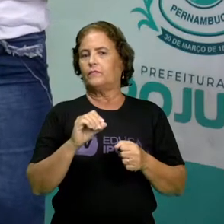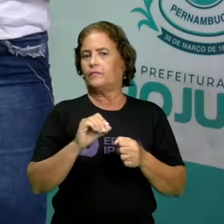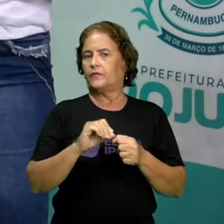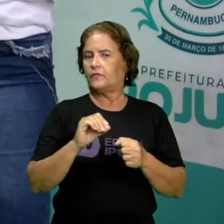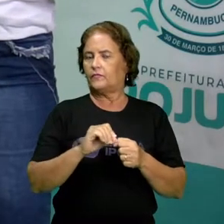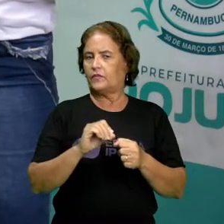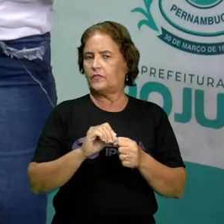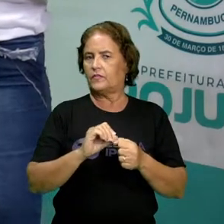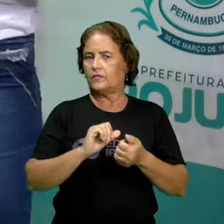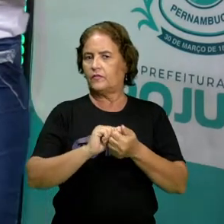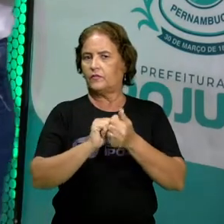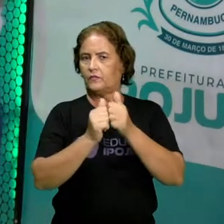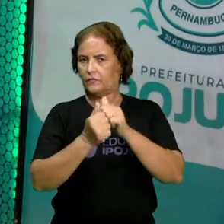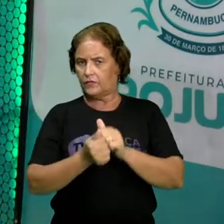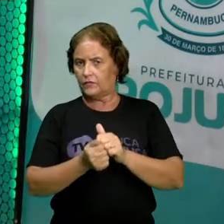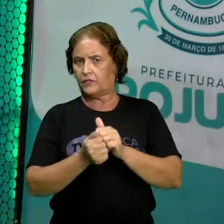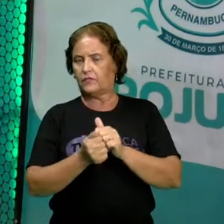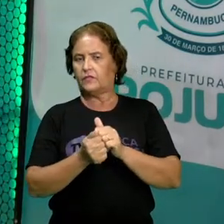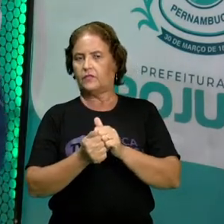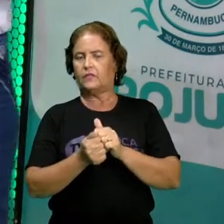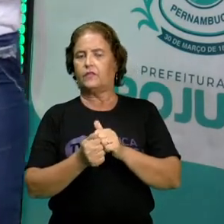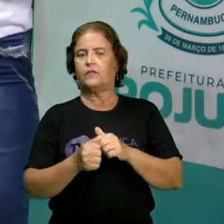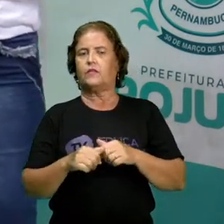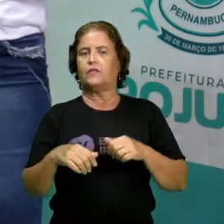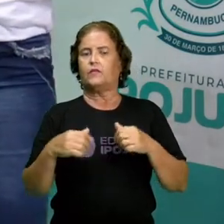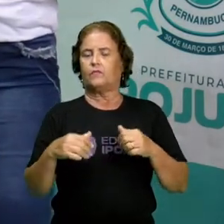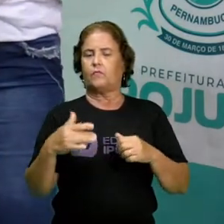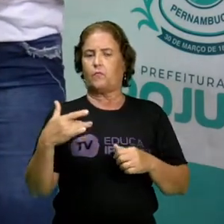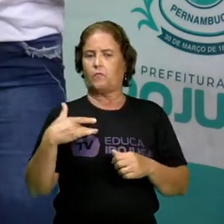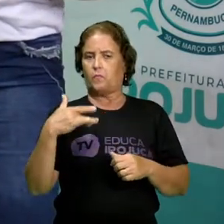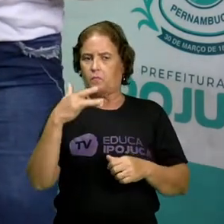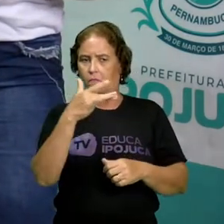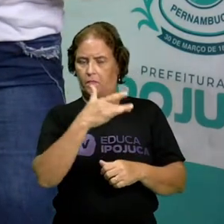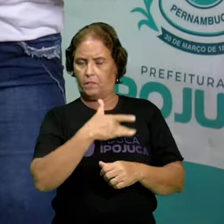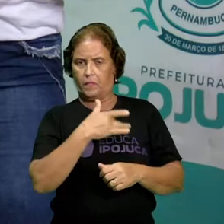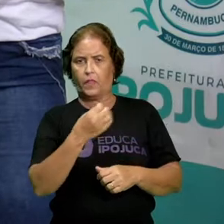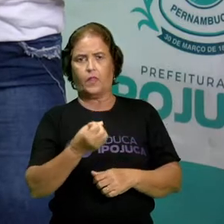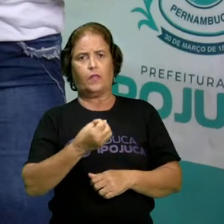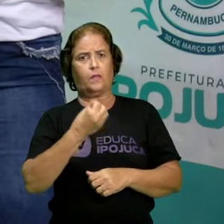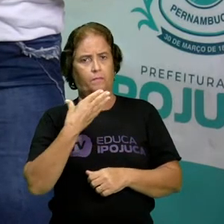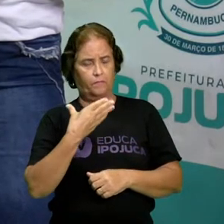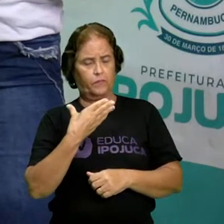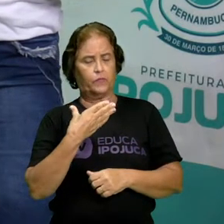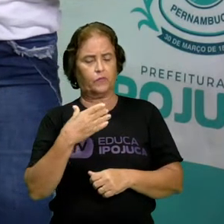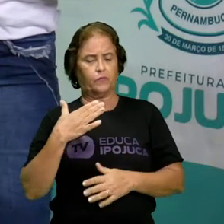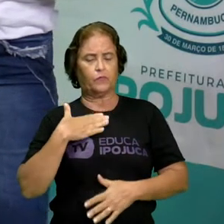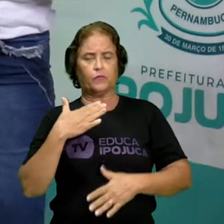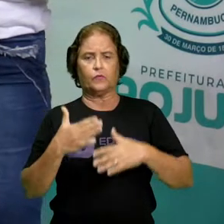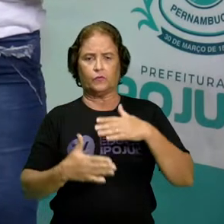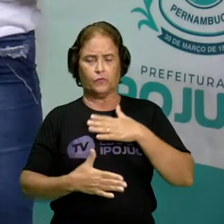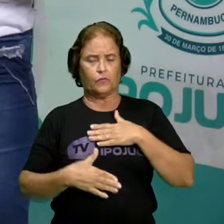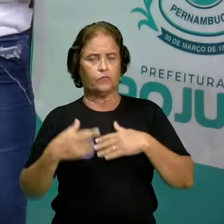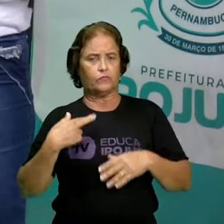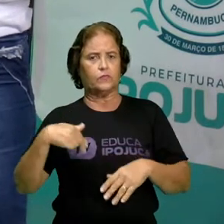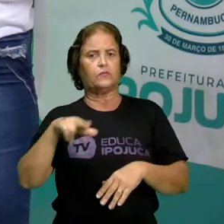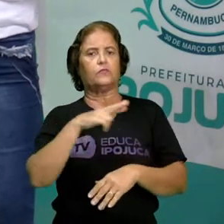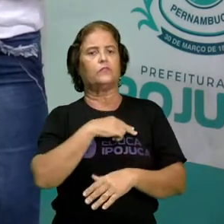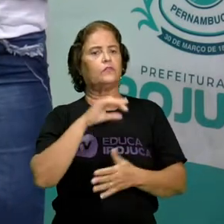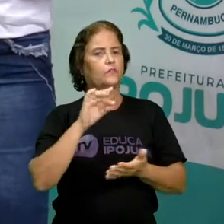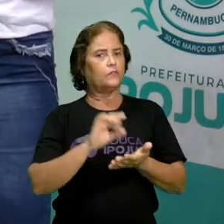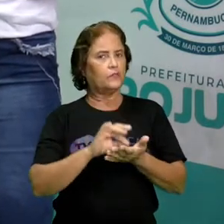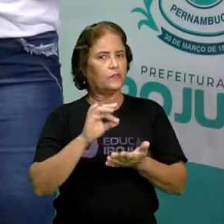atividades físicas de maneira sabia faz muito bem para o nosso corpo, isso mesmo.